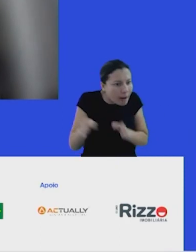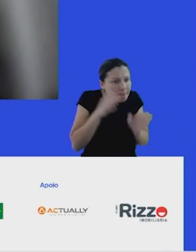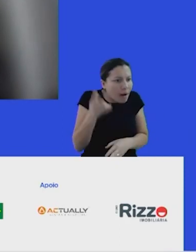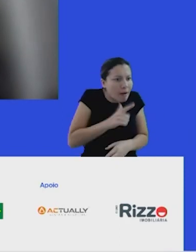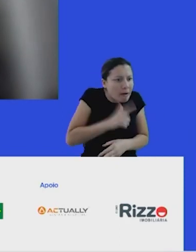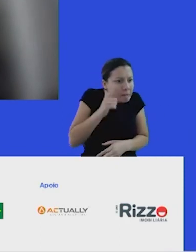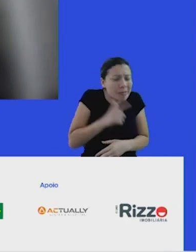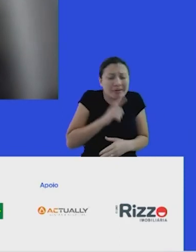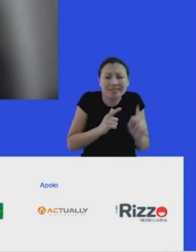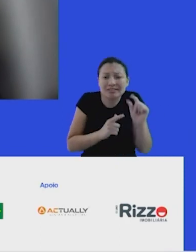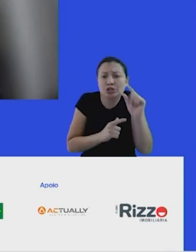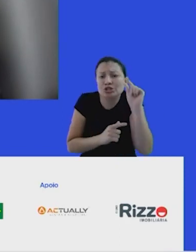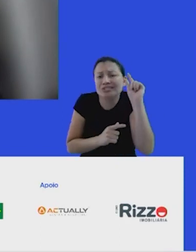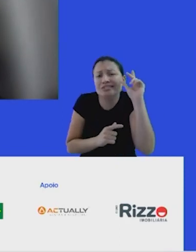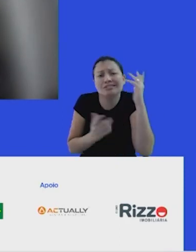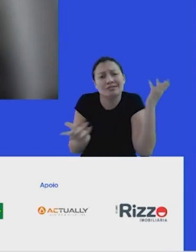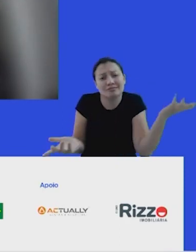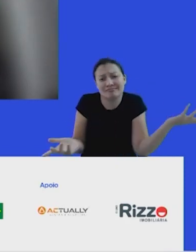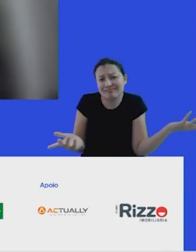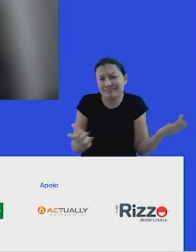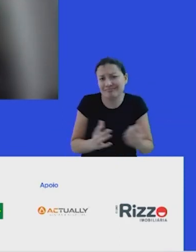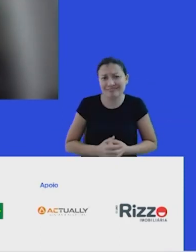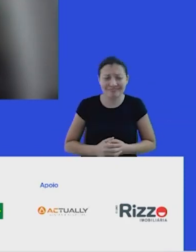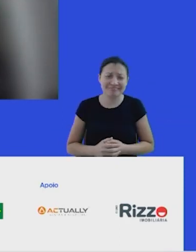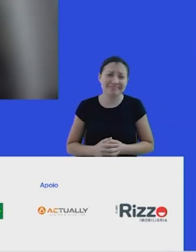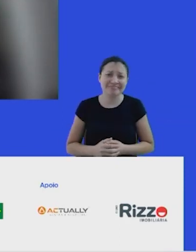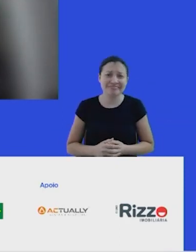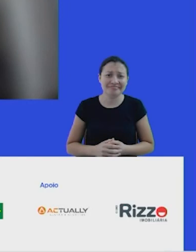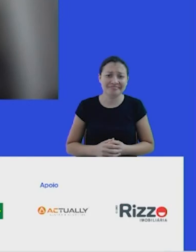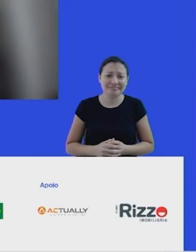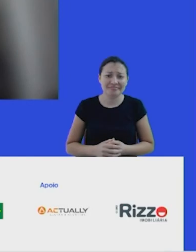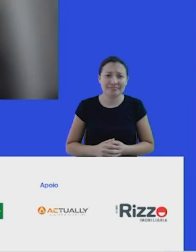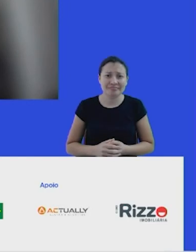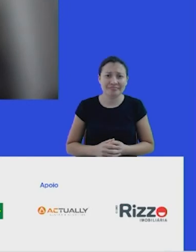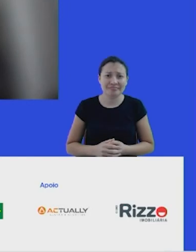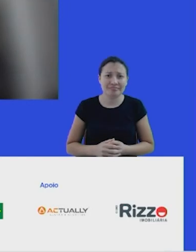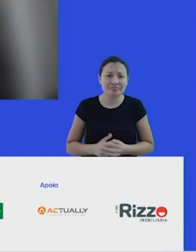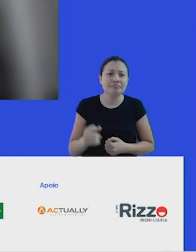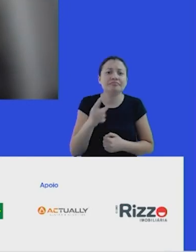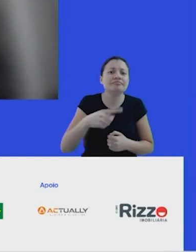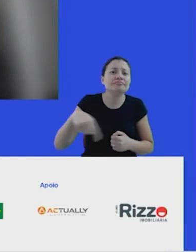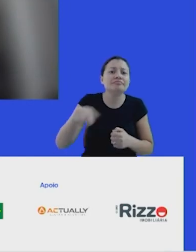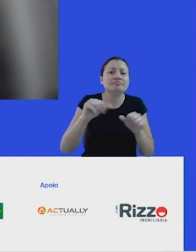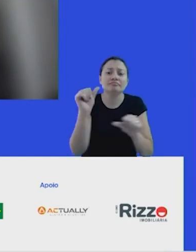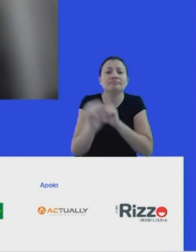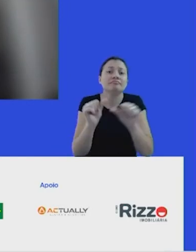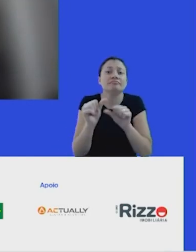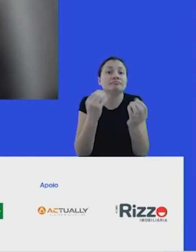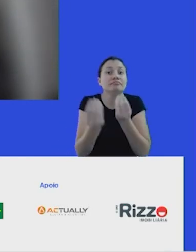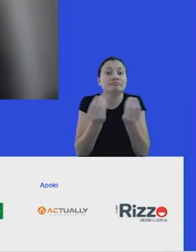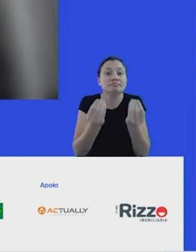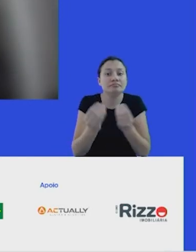antiga, de modem, quase. Então, como é que a gente faz essa transição? Olha,